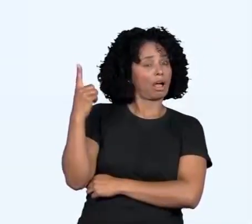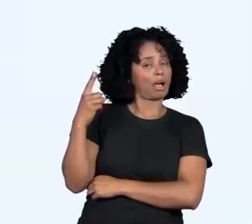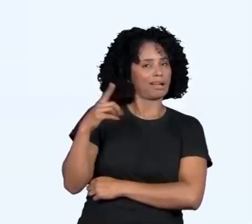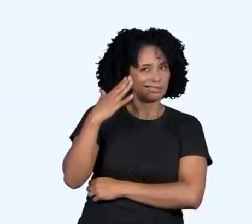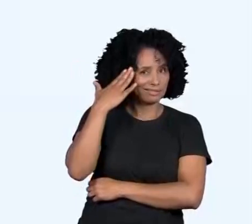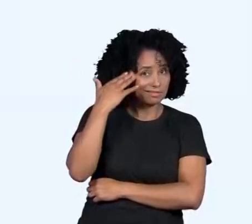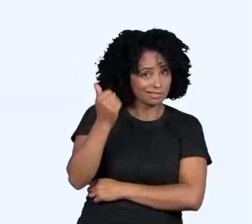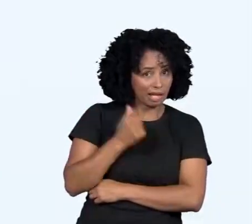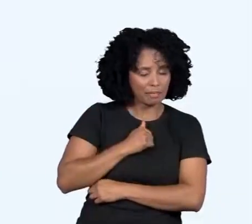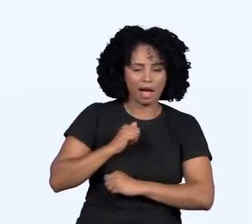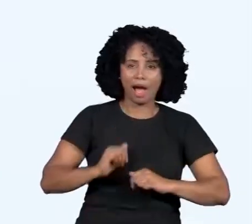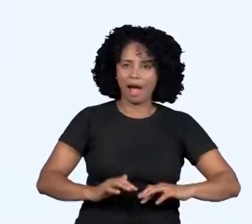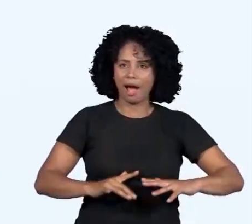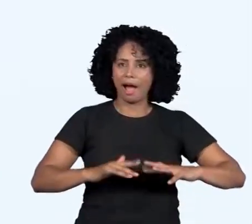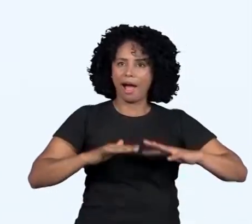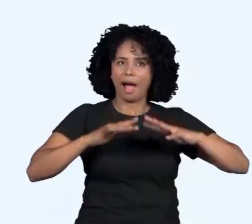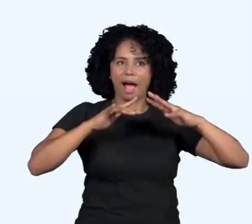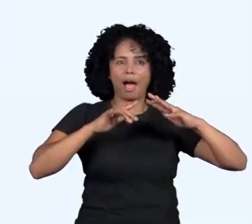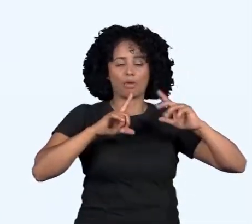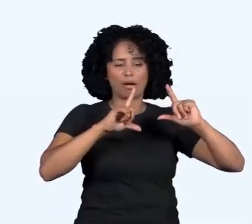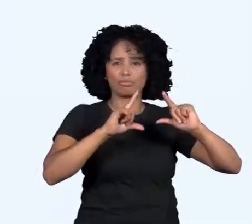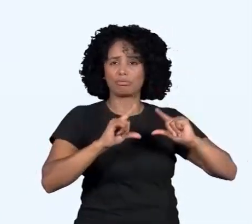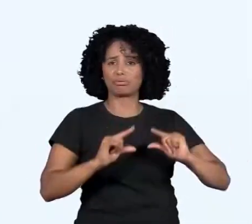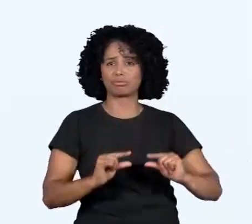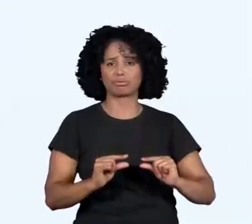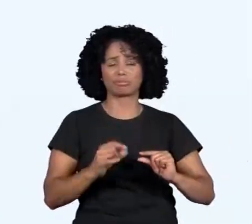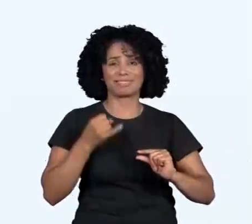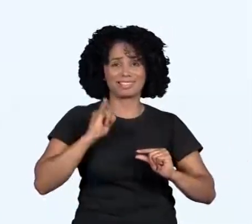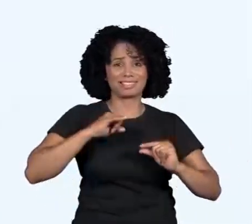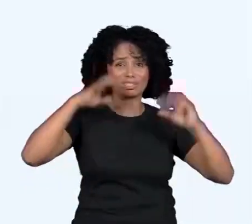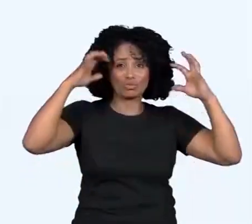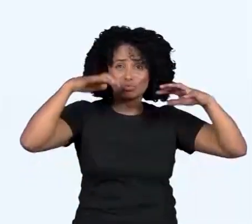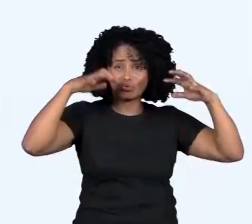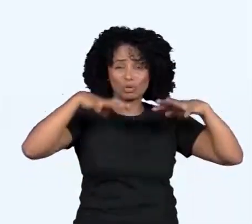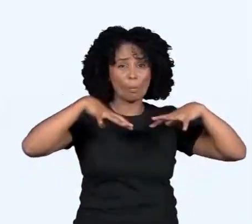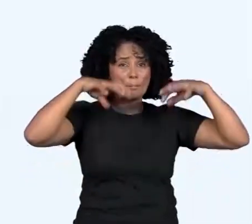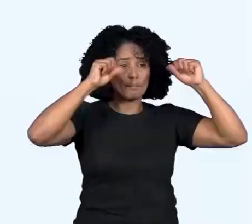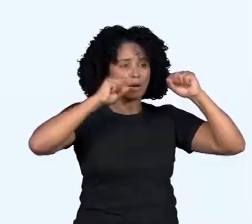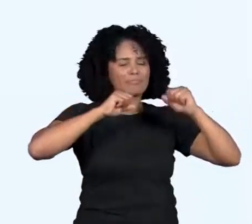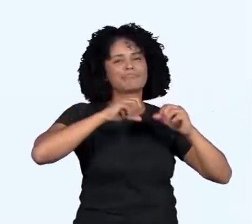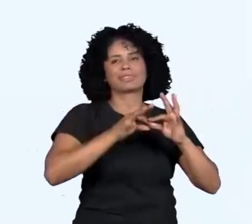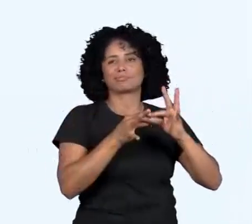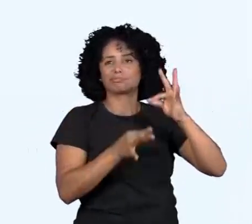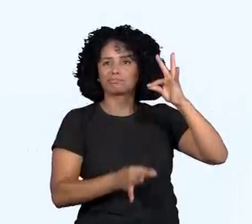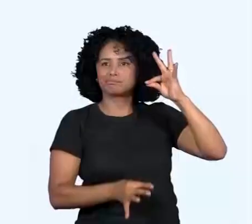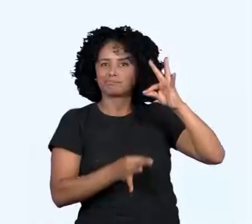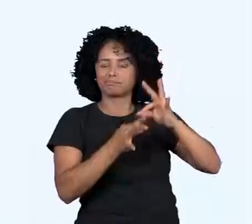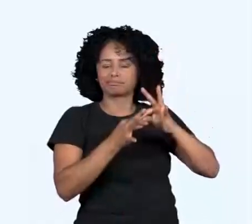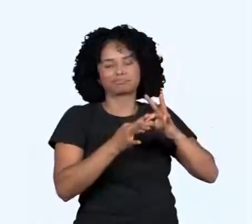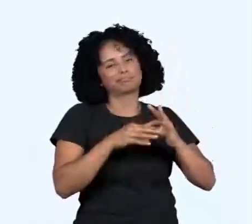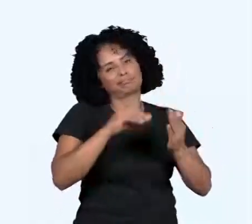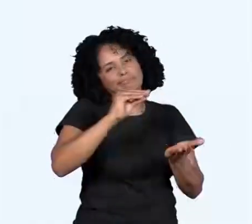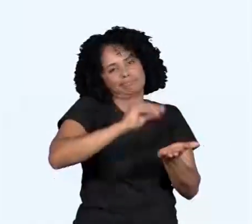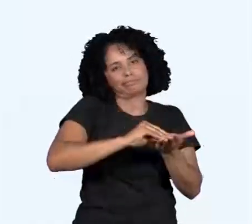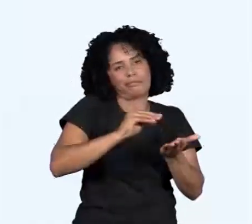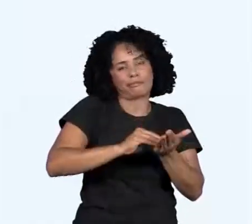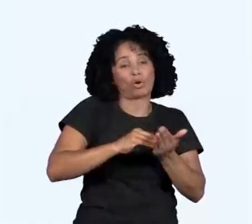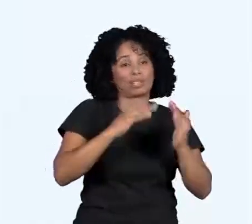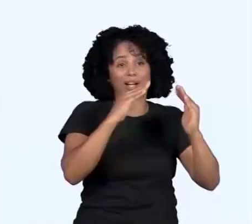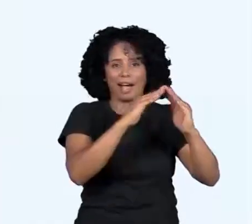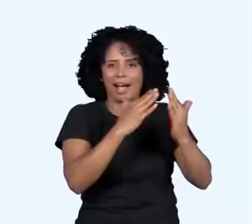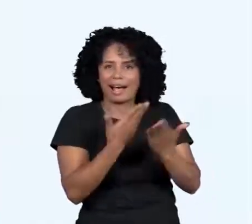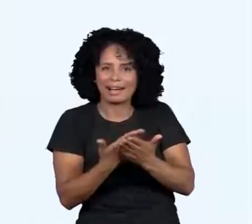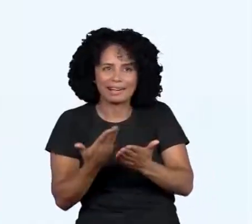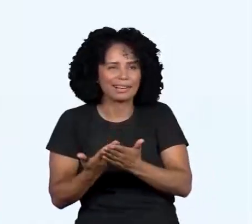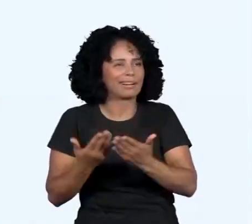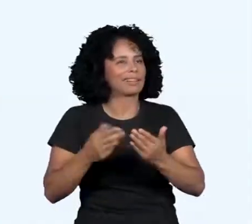ficam com pouca água para acionar as turbinas e o dínamo. E então, pode faltar energia nas casas, indústrias, escolas e